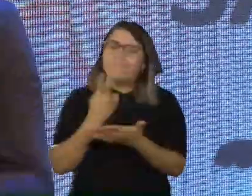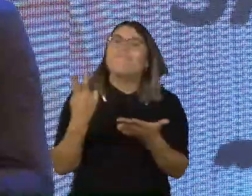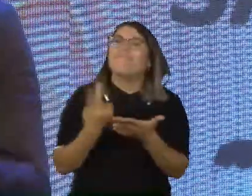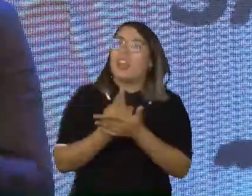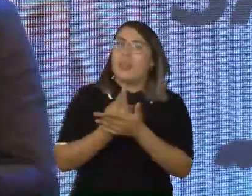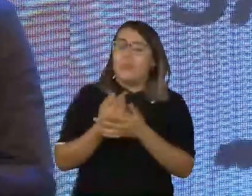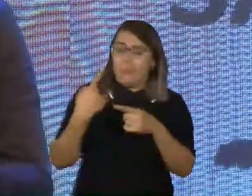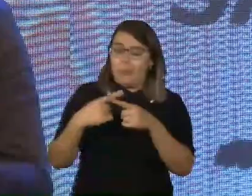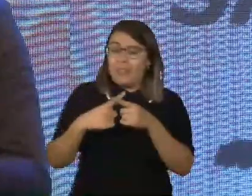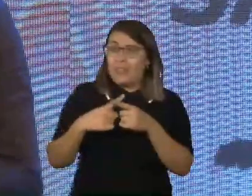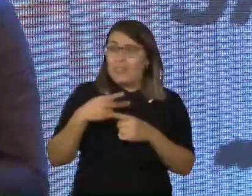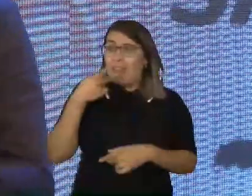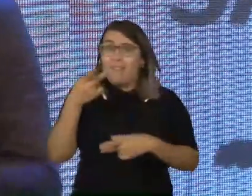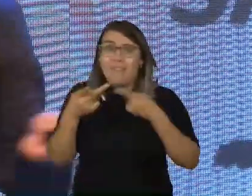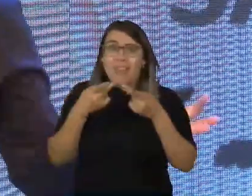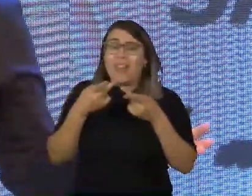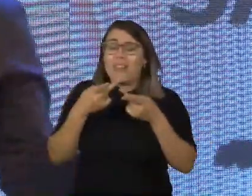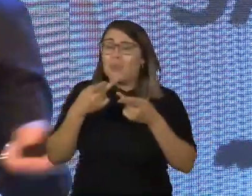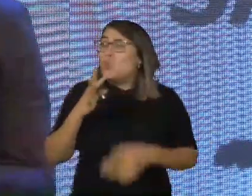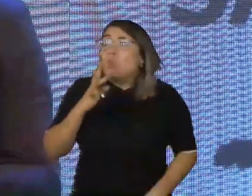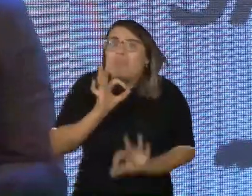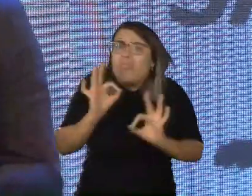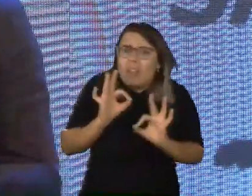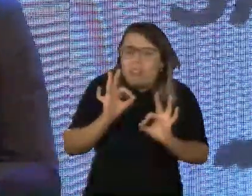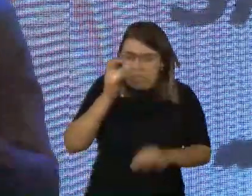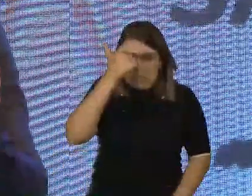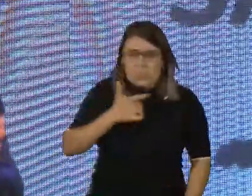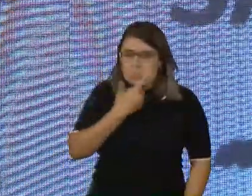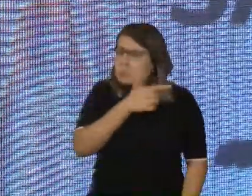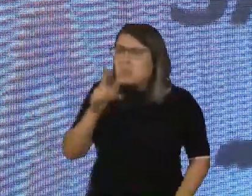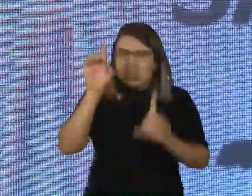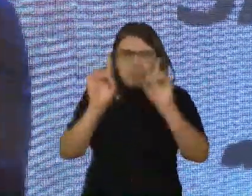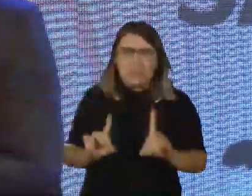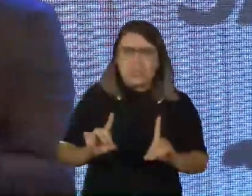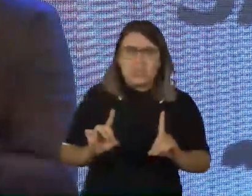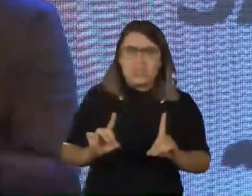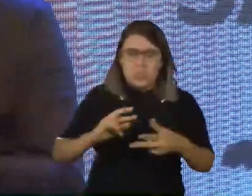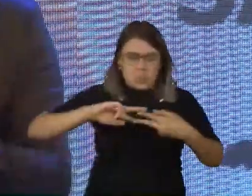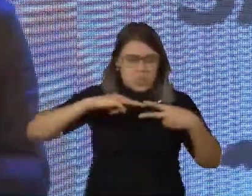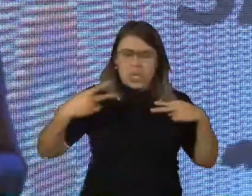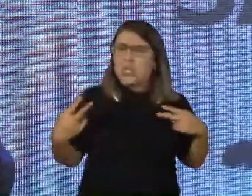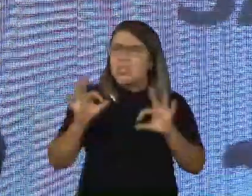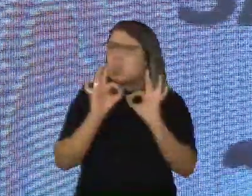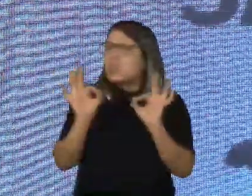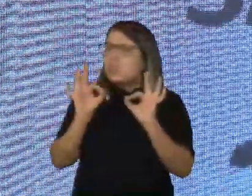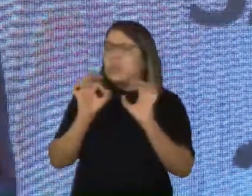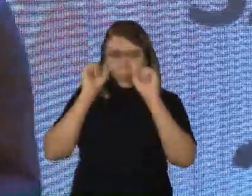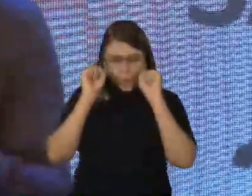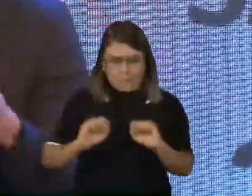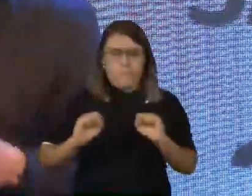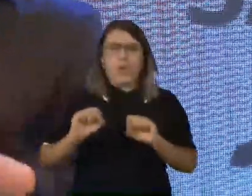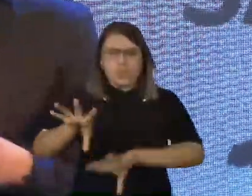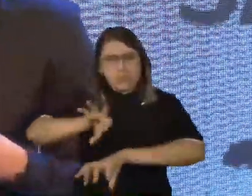equivocado na minha fala. Não, eu não tenho nenhum tipo de deficiência. Eu não nasci com uma condição genética. Eu posso me tornar uma pessoa com